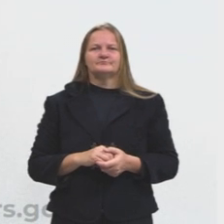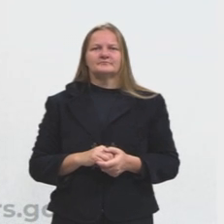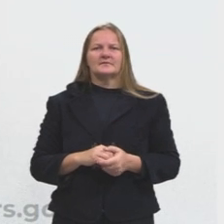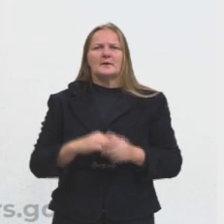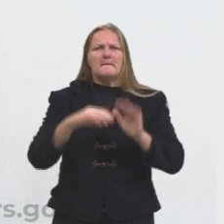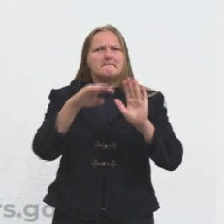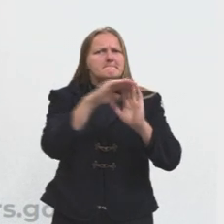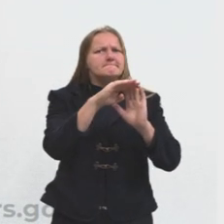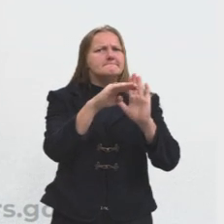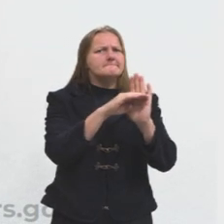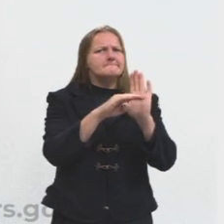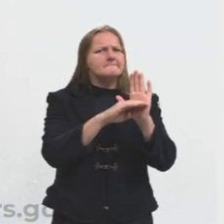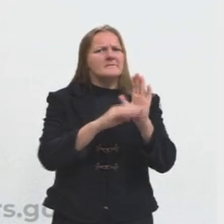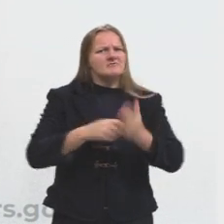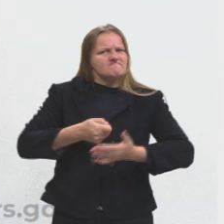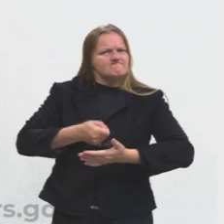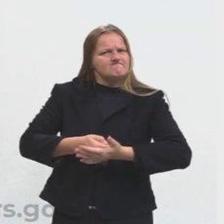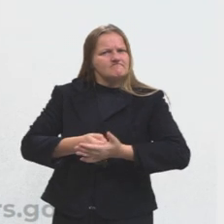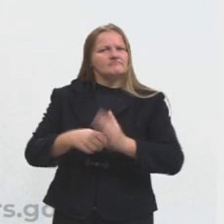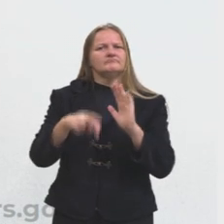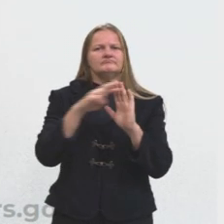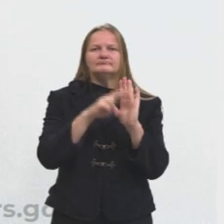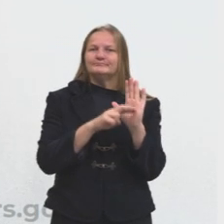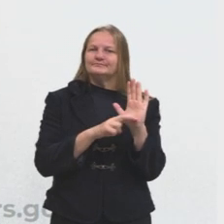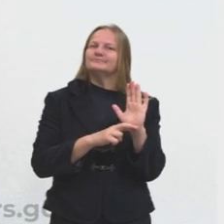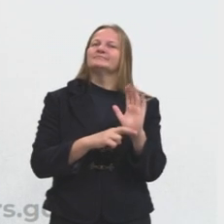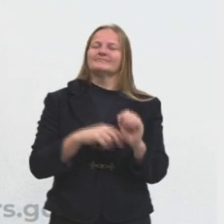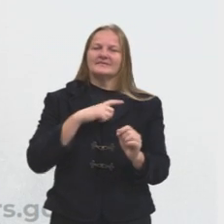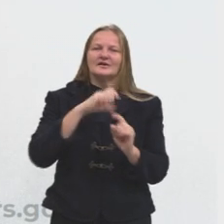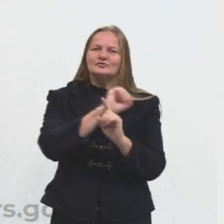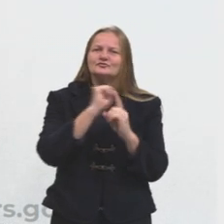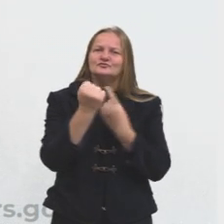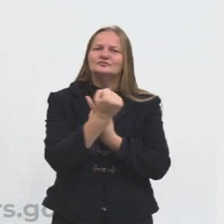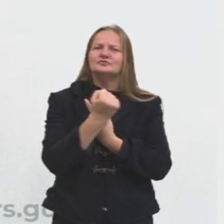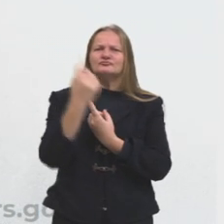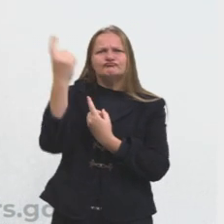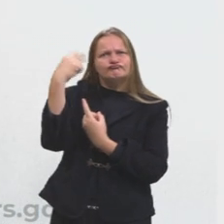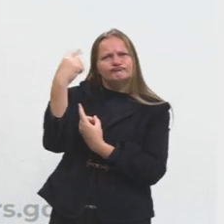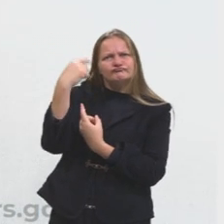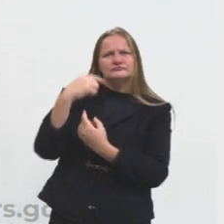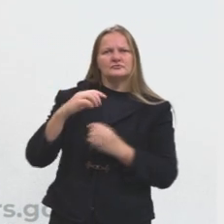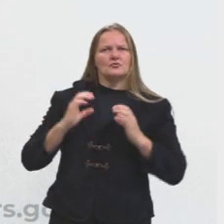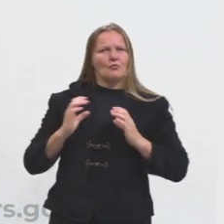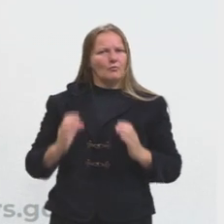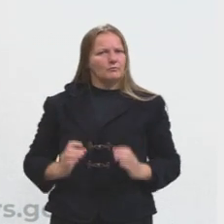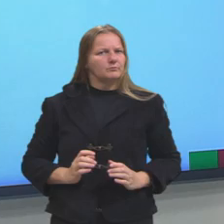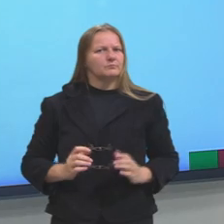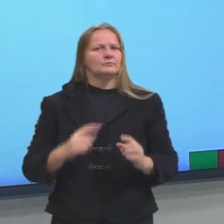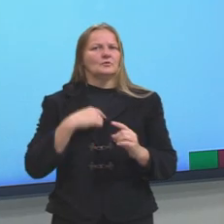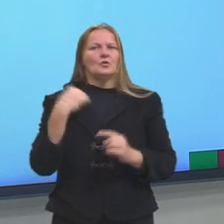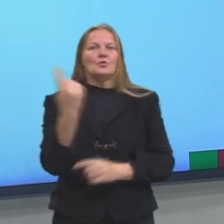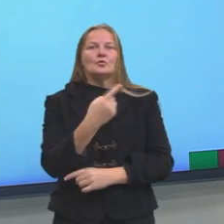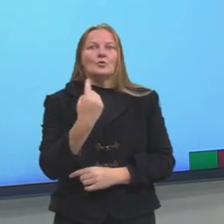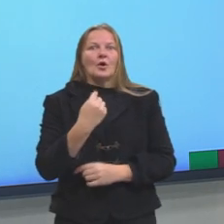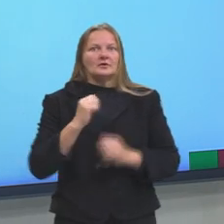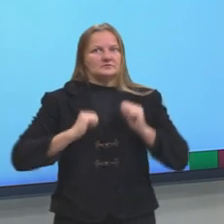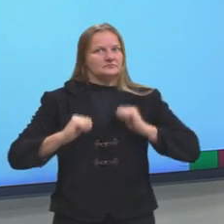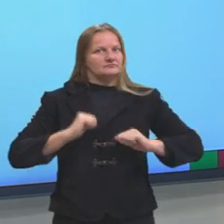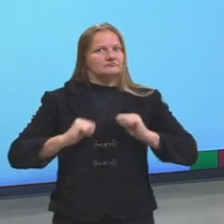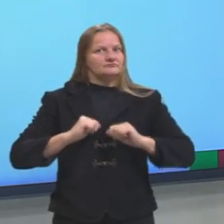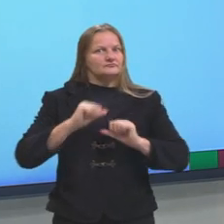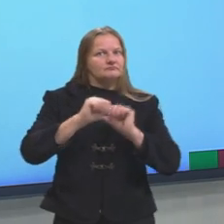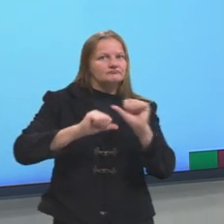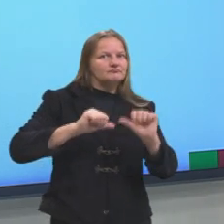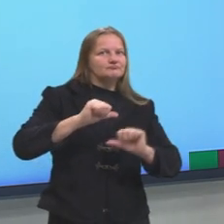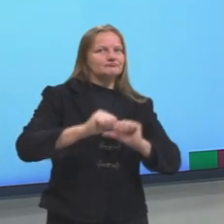é a sociedade que impõe sobre nós, maneira de nos vestir, nos comportarmos, ou somos nós os atores? Como nós